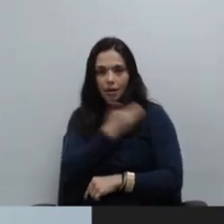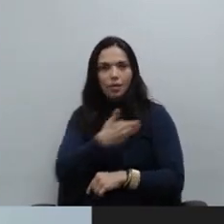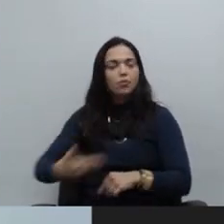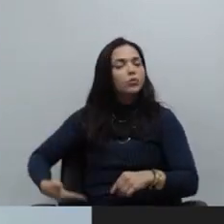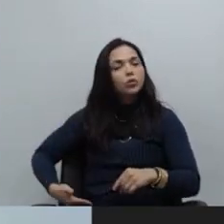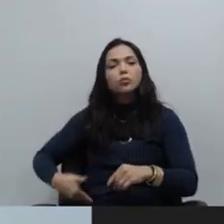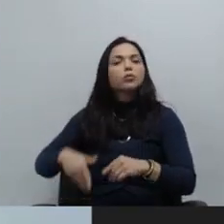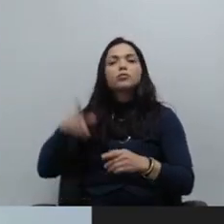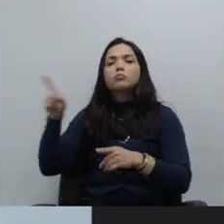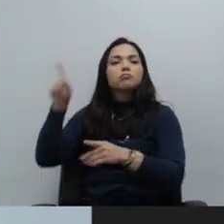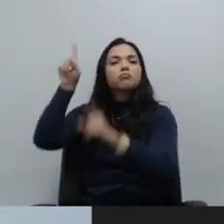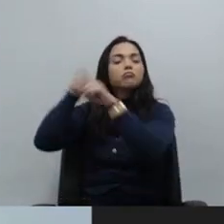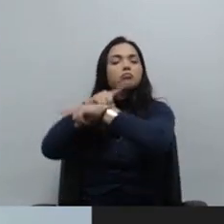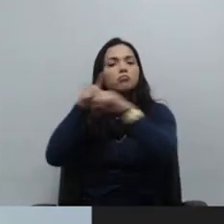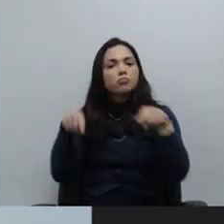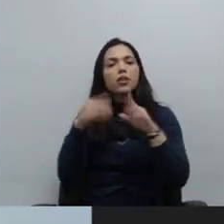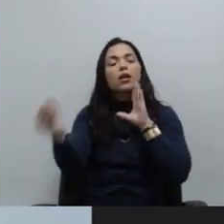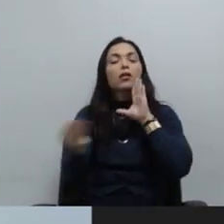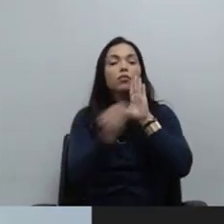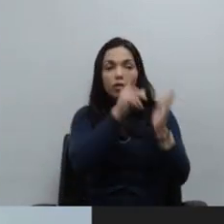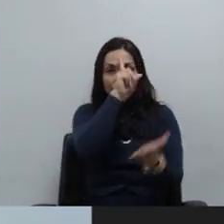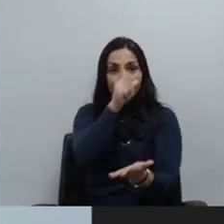Tribunal reformou a decisão singular,